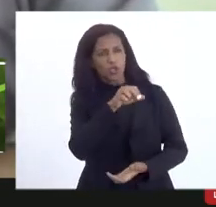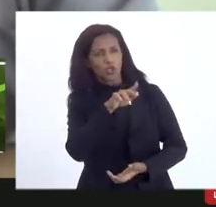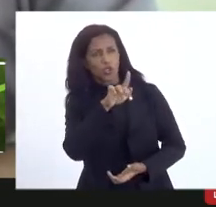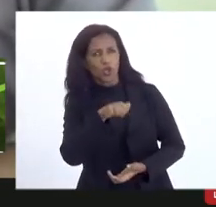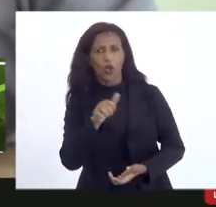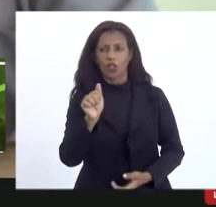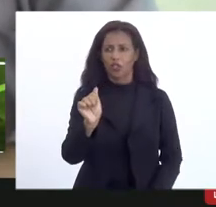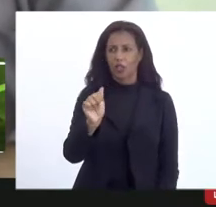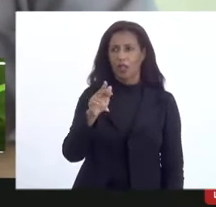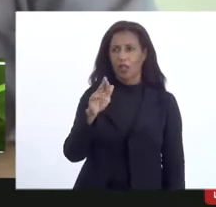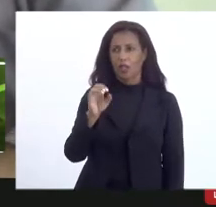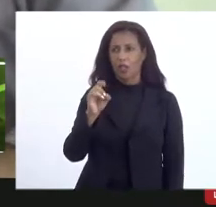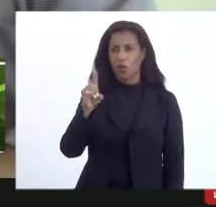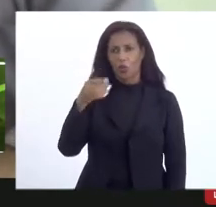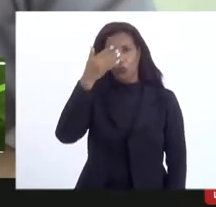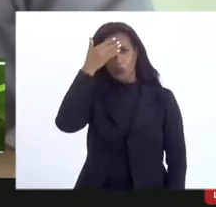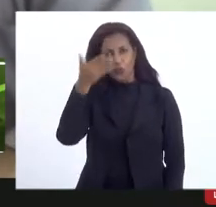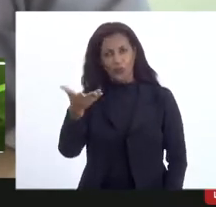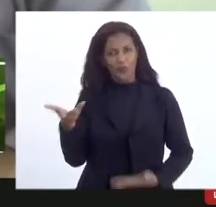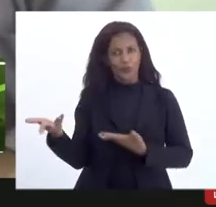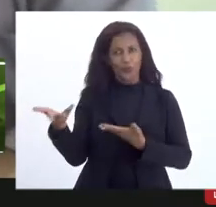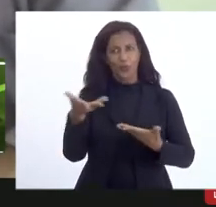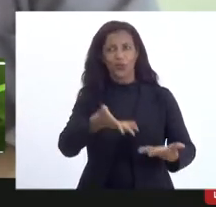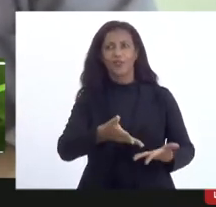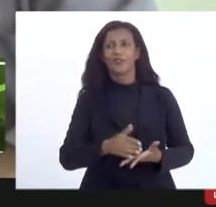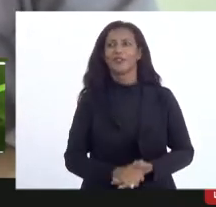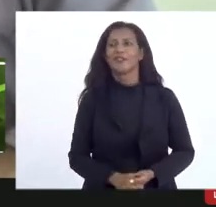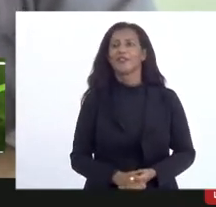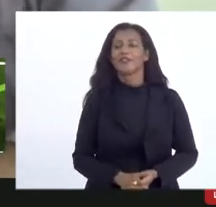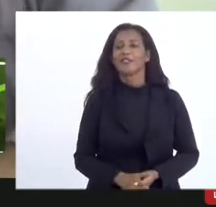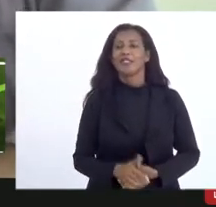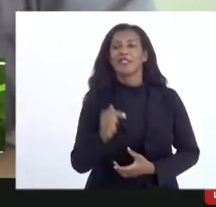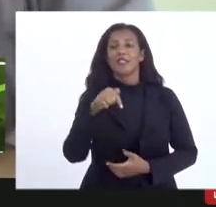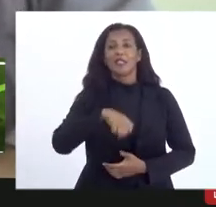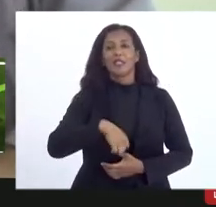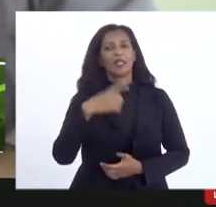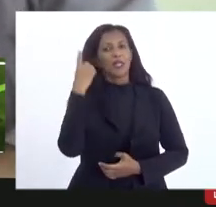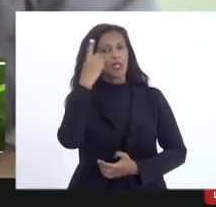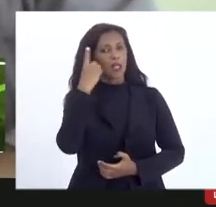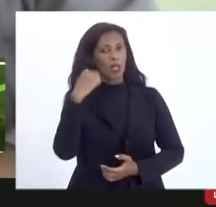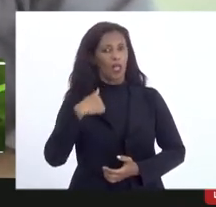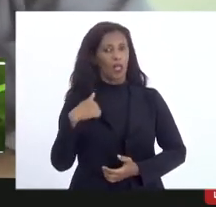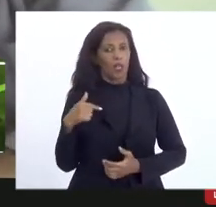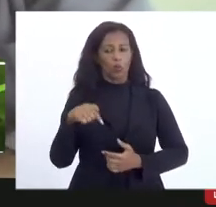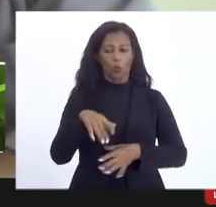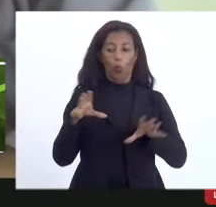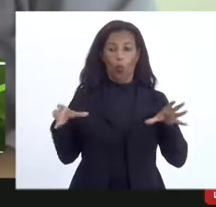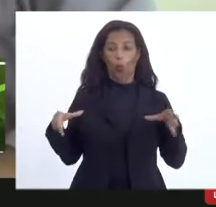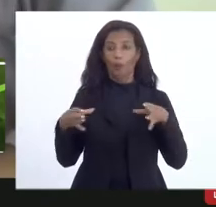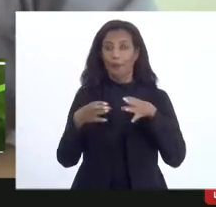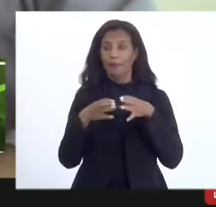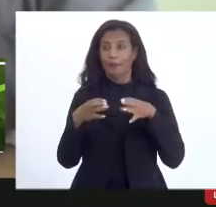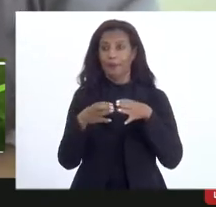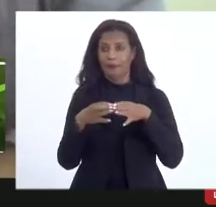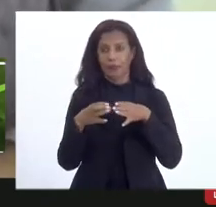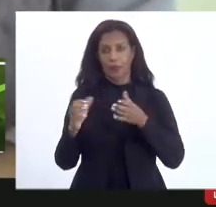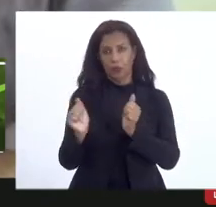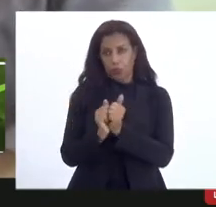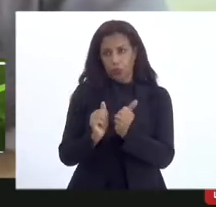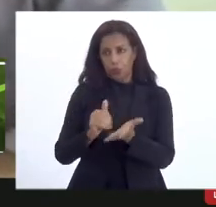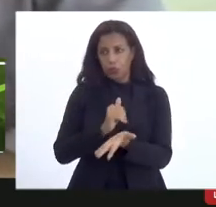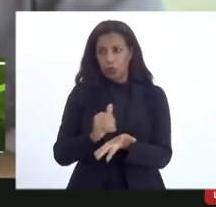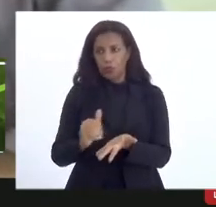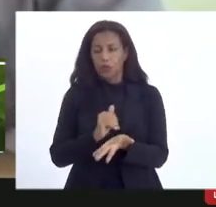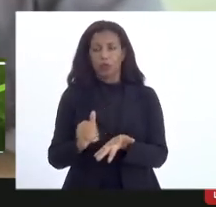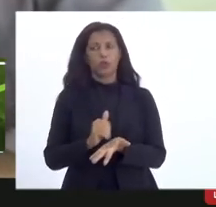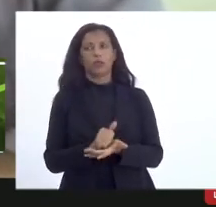o Haroldo, obrigado pelo convite. E aqui, deputado, eu estou aqui numa comissão da Secretaria. Estou aqui com